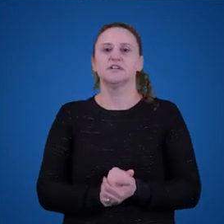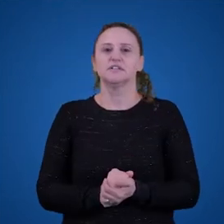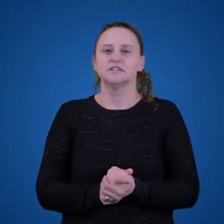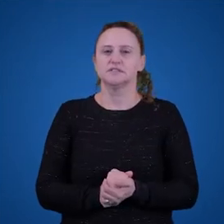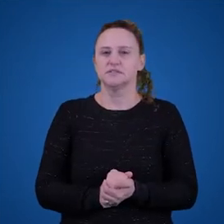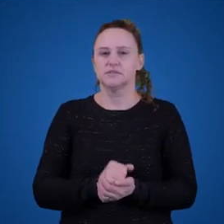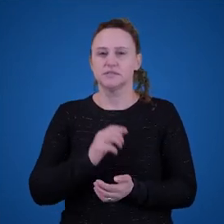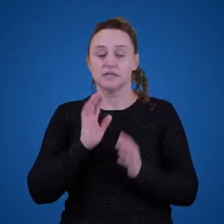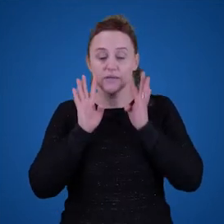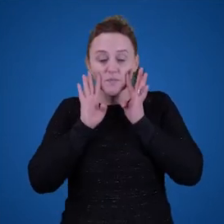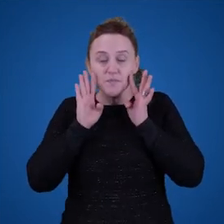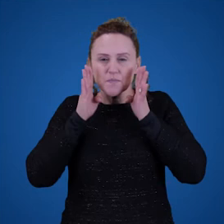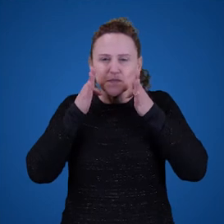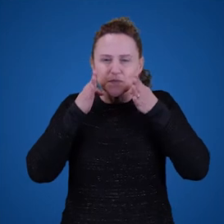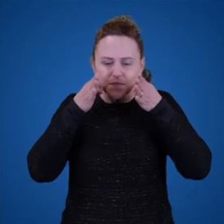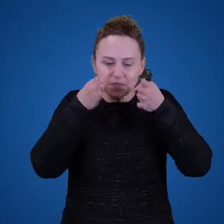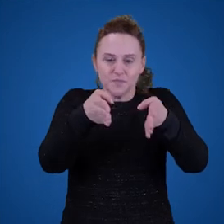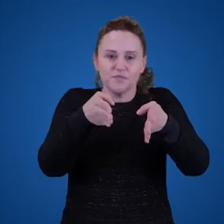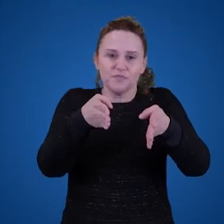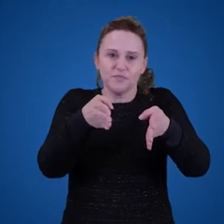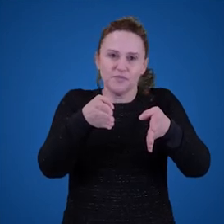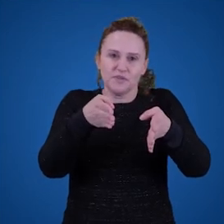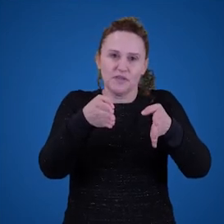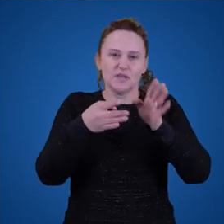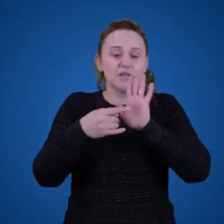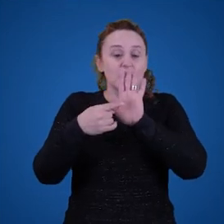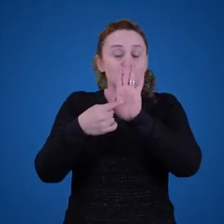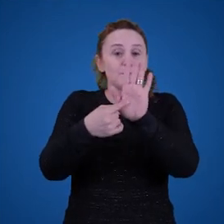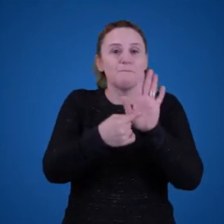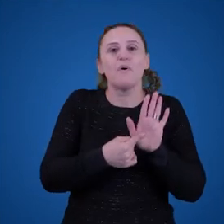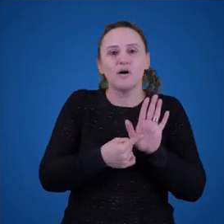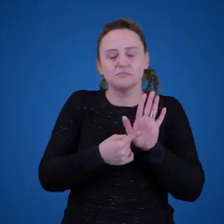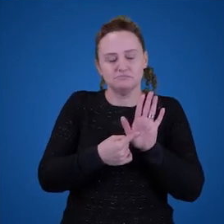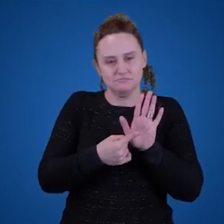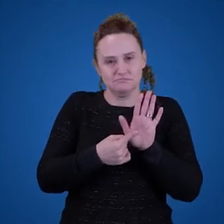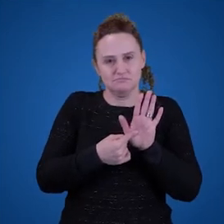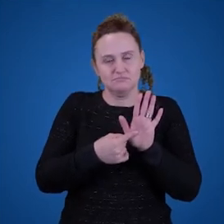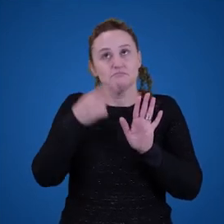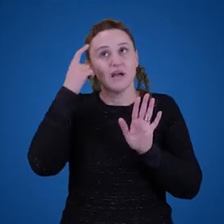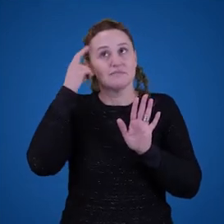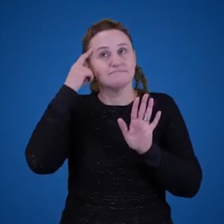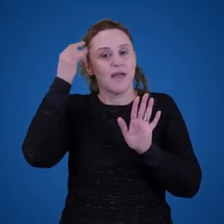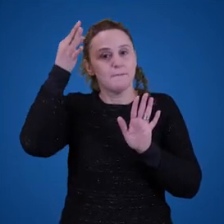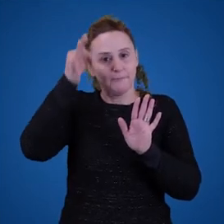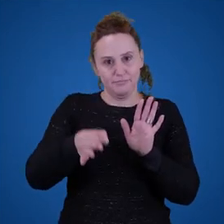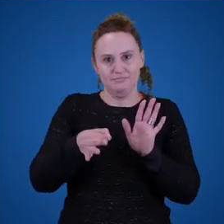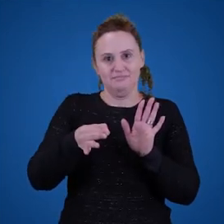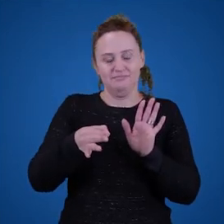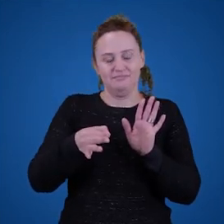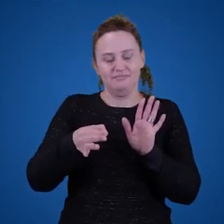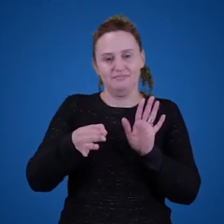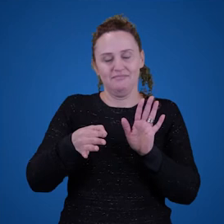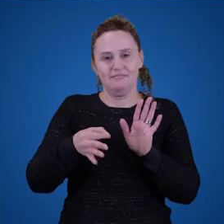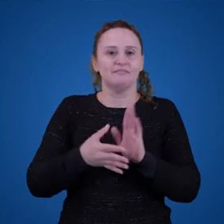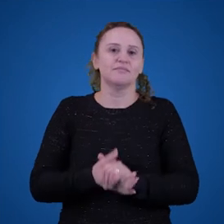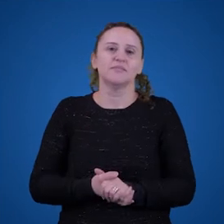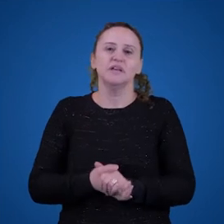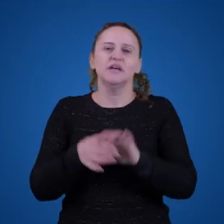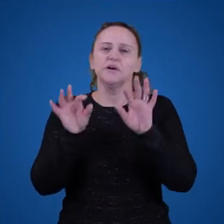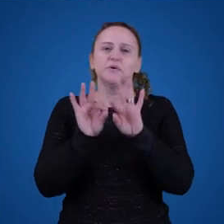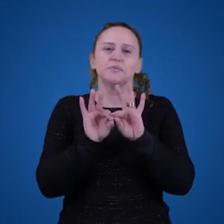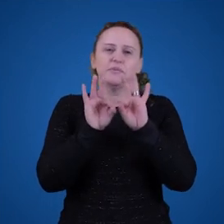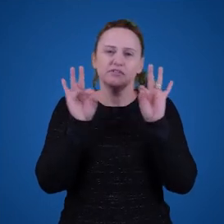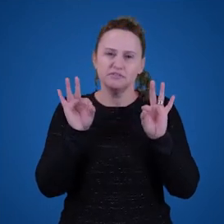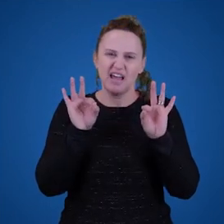refira algo particular, ou que passe a ideia correta. Então, ela não é uma frase com